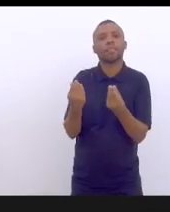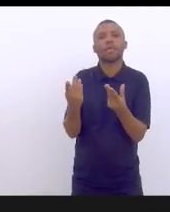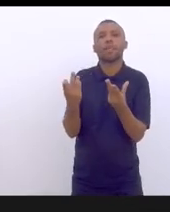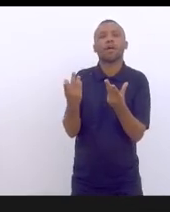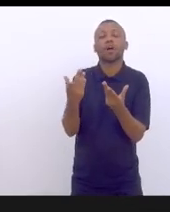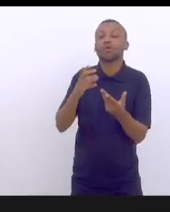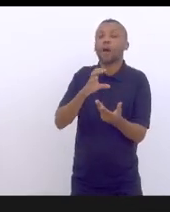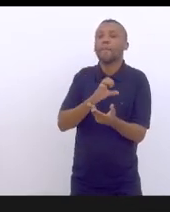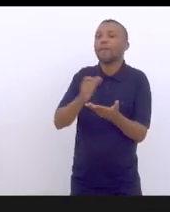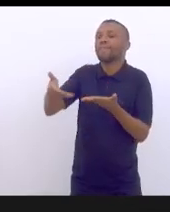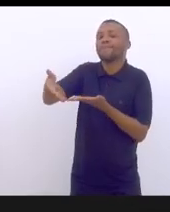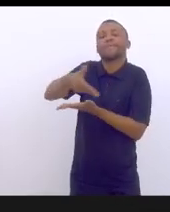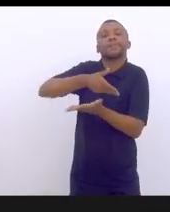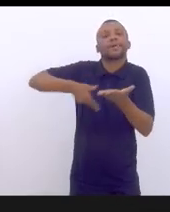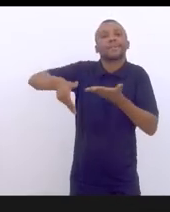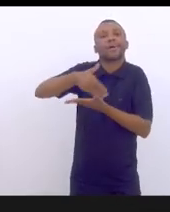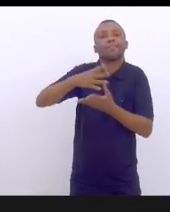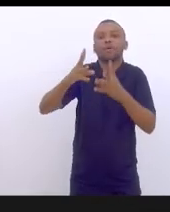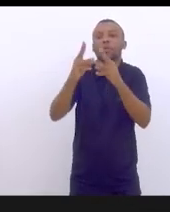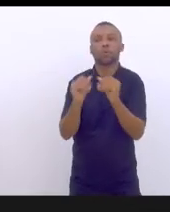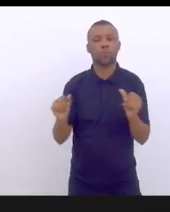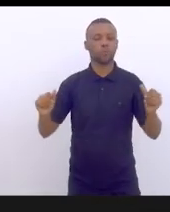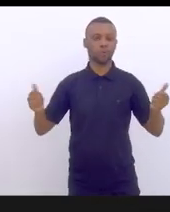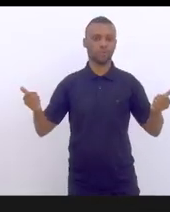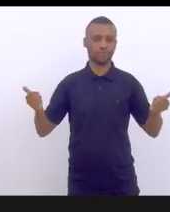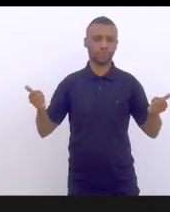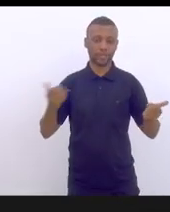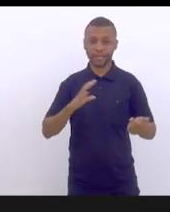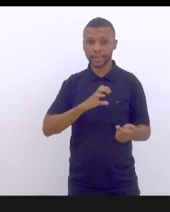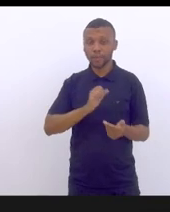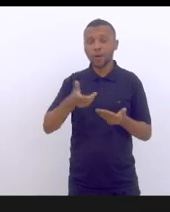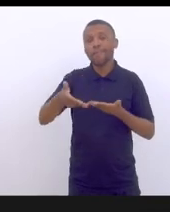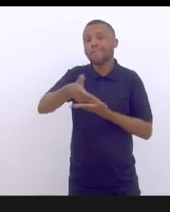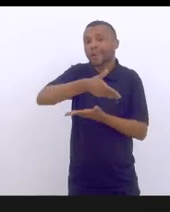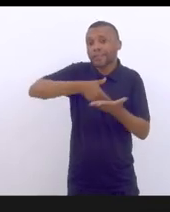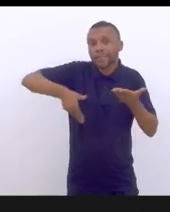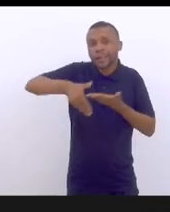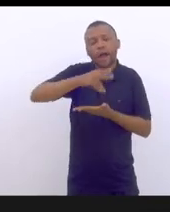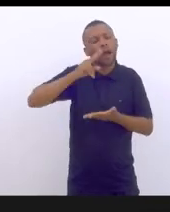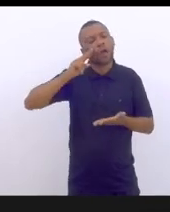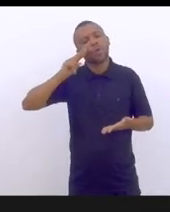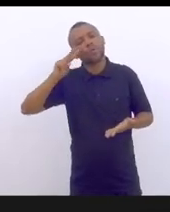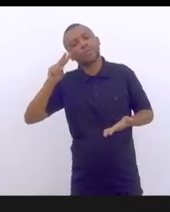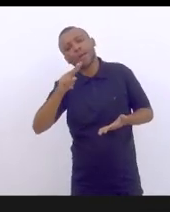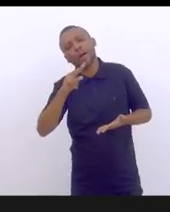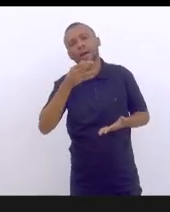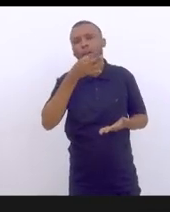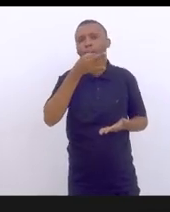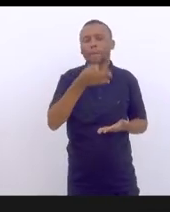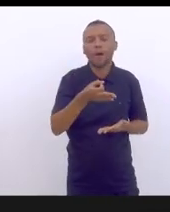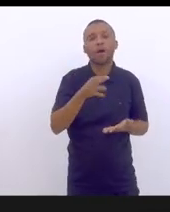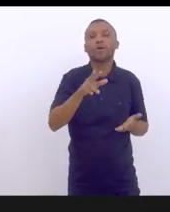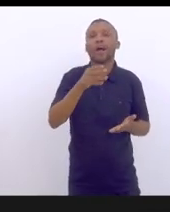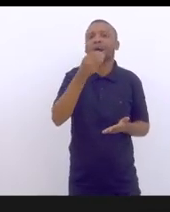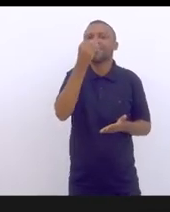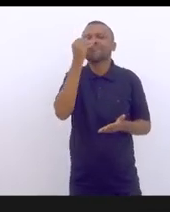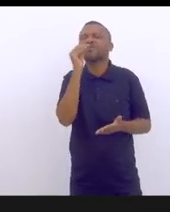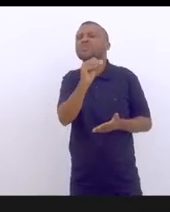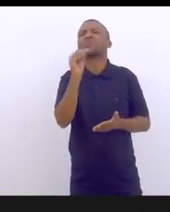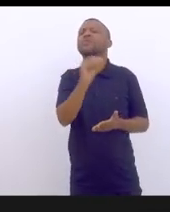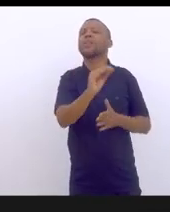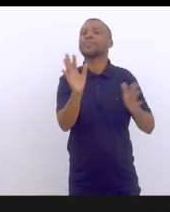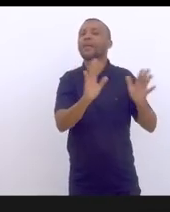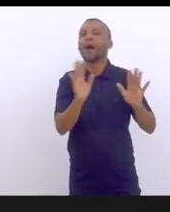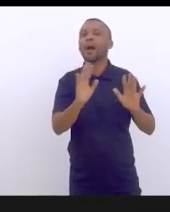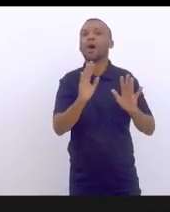fraternal, vamos dizer assim. A essência do amor fraternal é considerar um pouco, não desconsiderar totalmente o